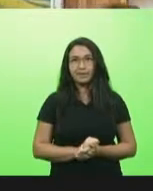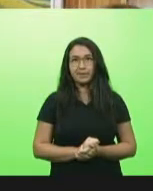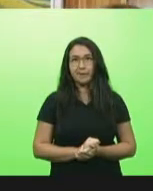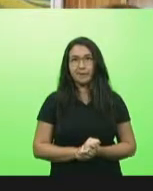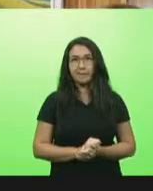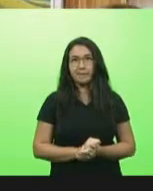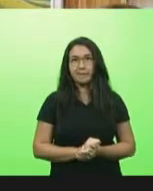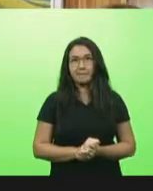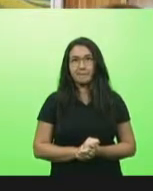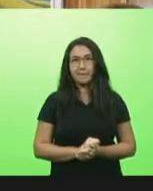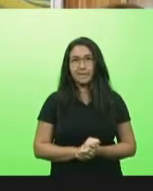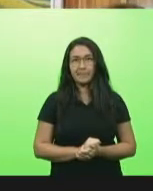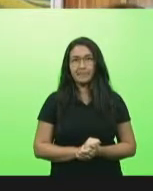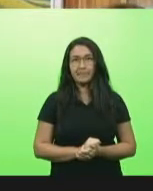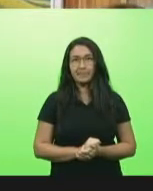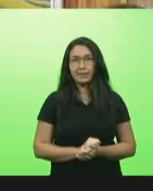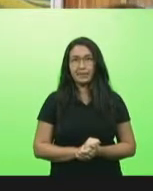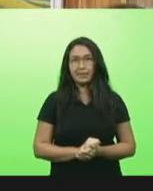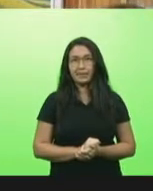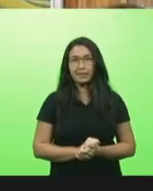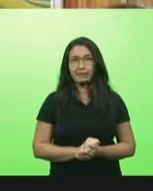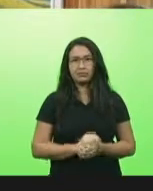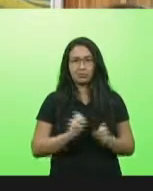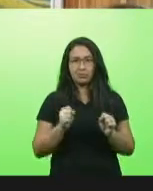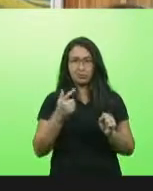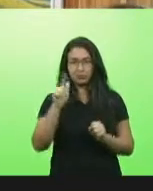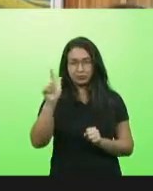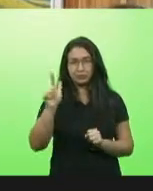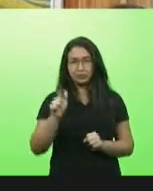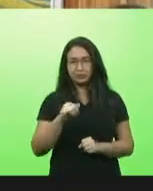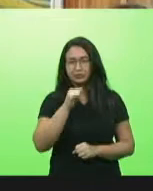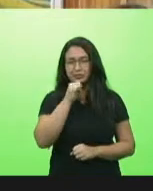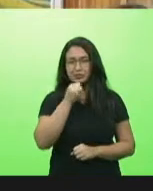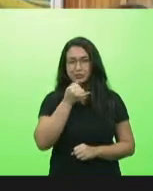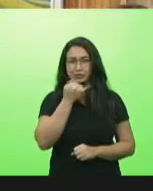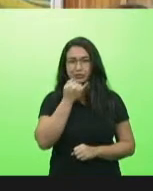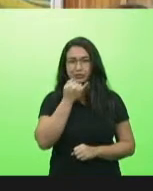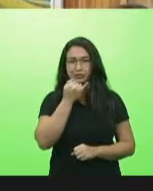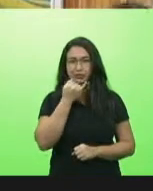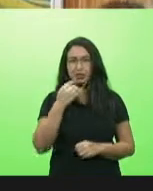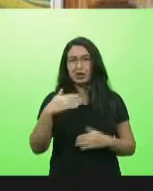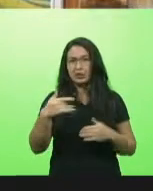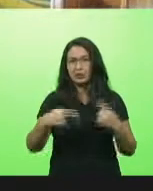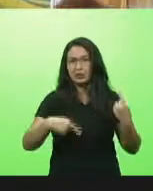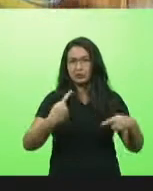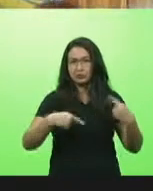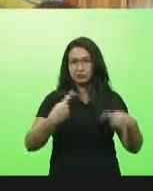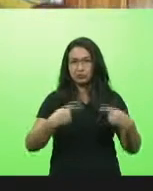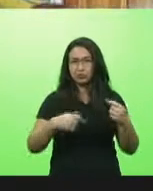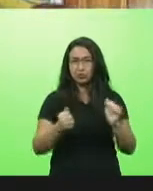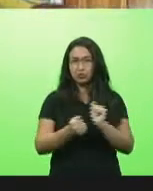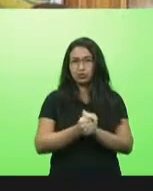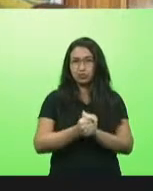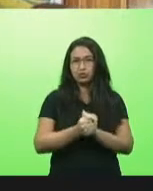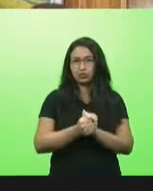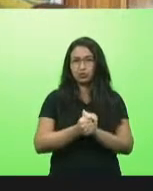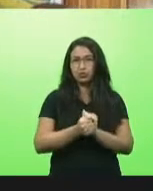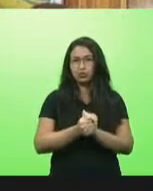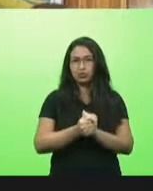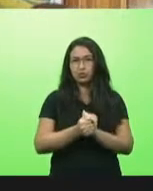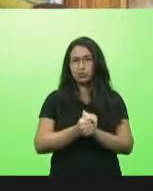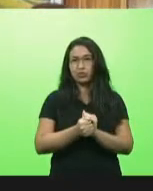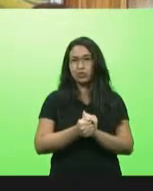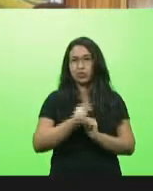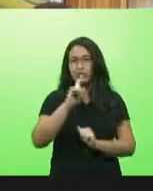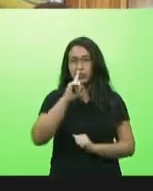não é coisa não não pode passar Felipe Estevam ali isso aí a gente também vai discutir isso aí juntamente com o comando geral da polícia militar com o secretário de